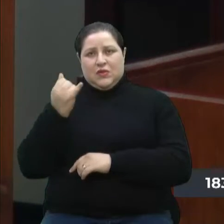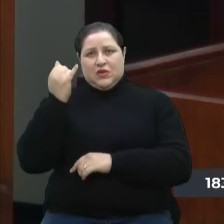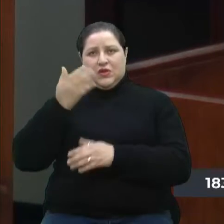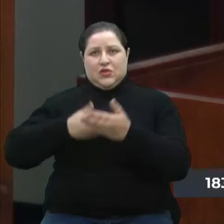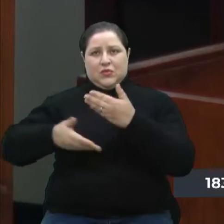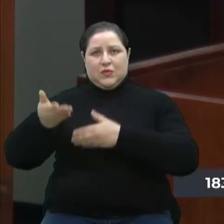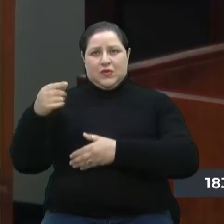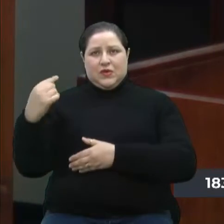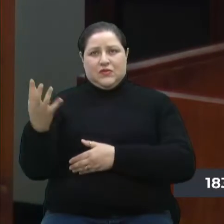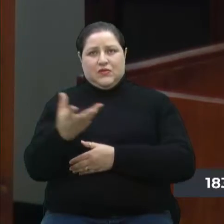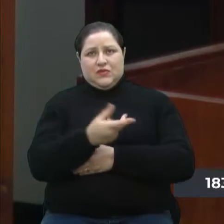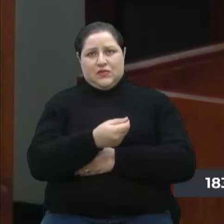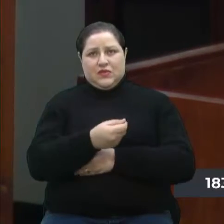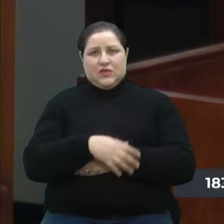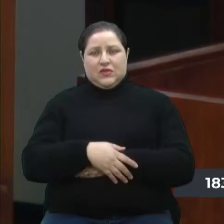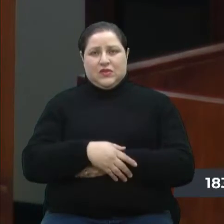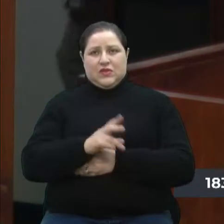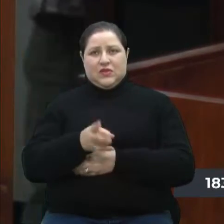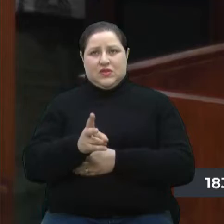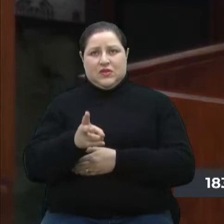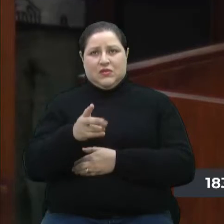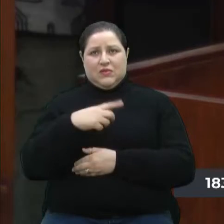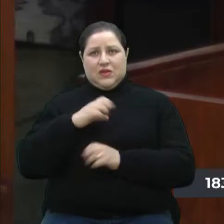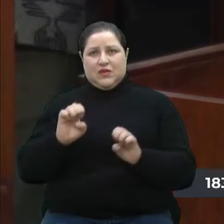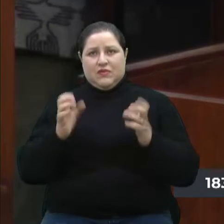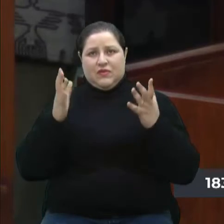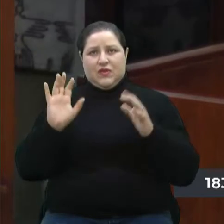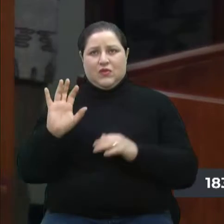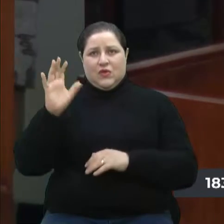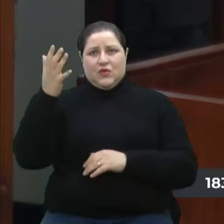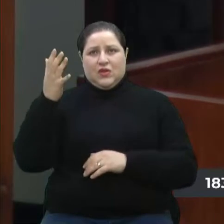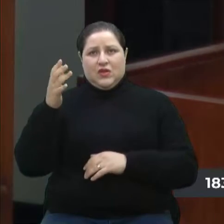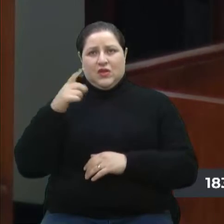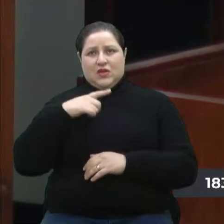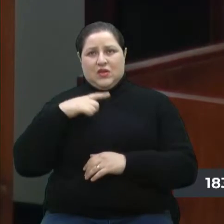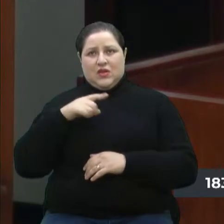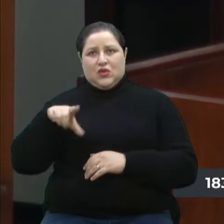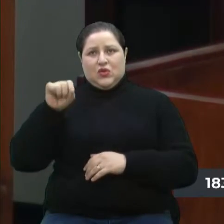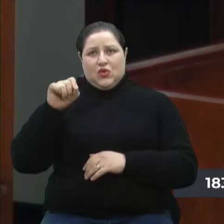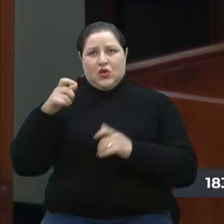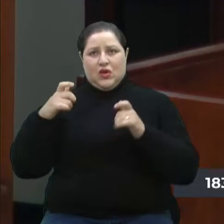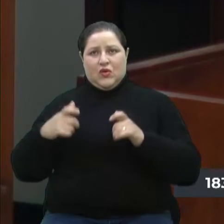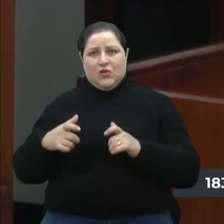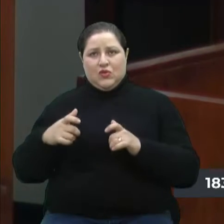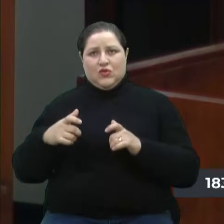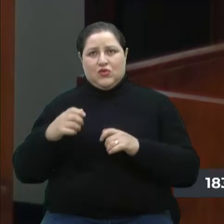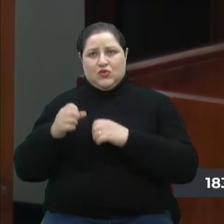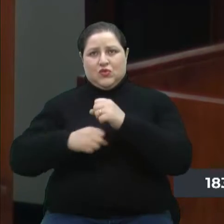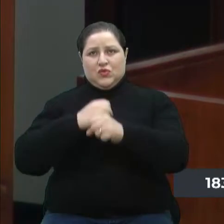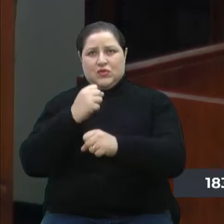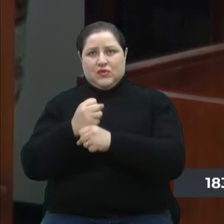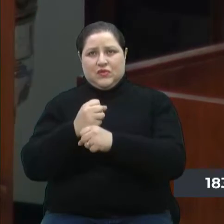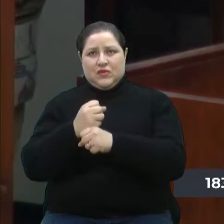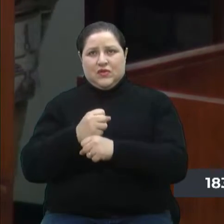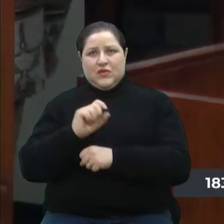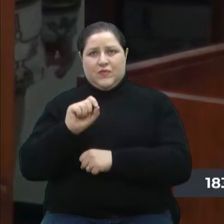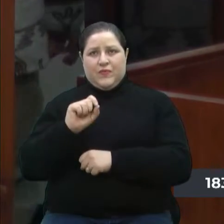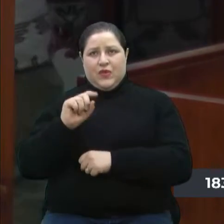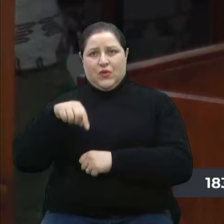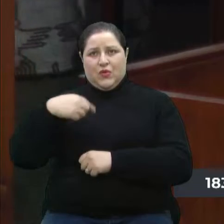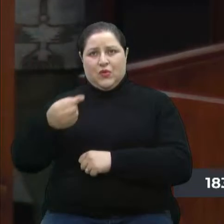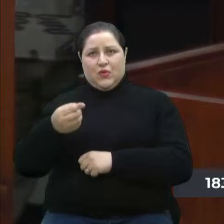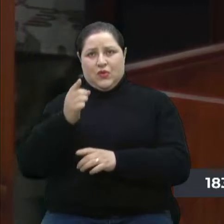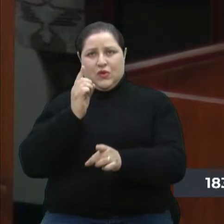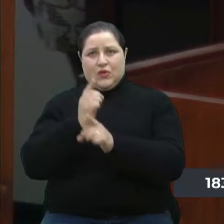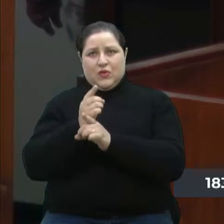vereadores, é que sempre que o evento acontece, se define onde será o do ano seguinte. E o próximo